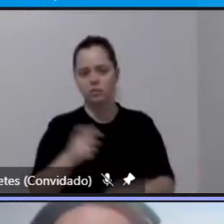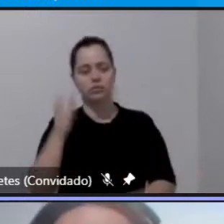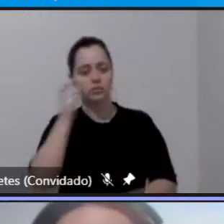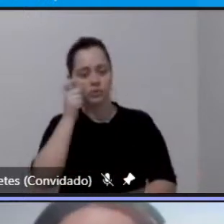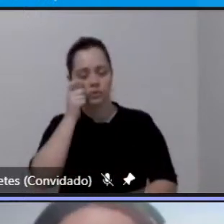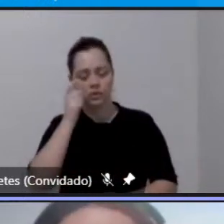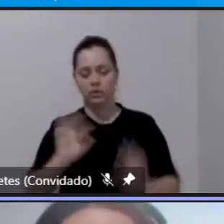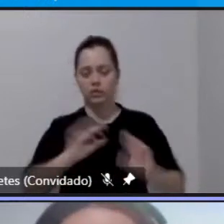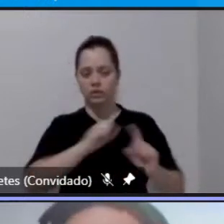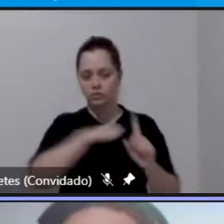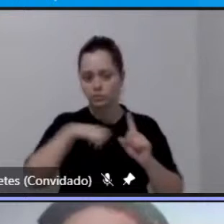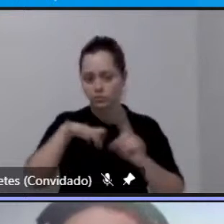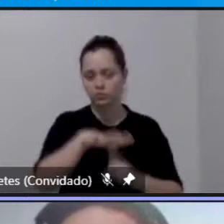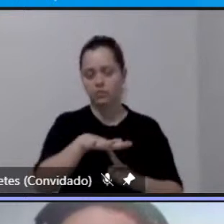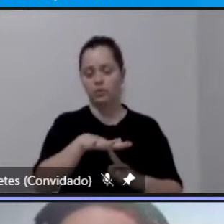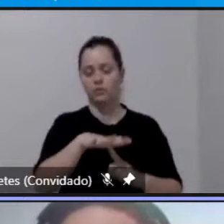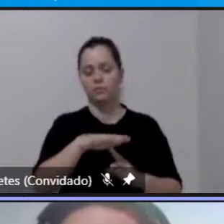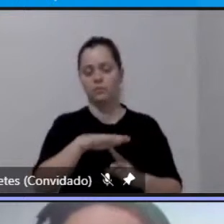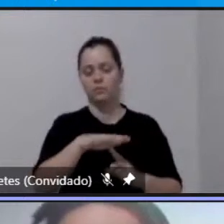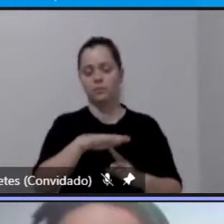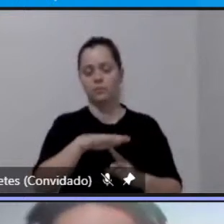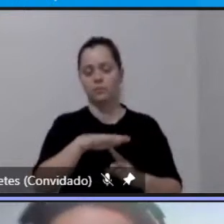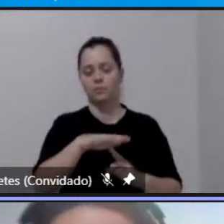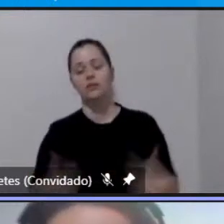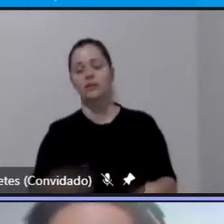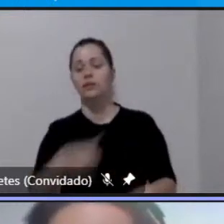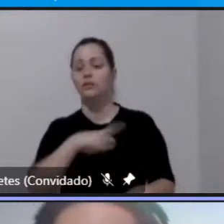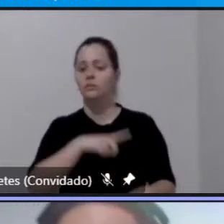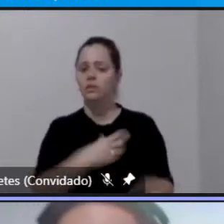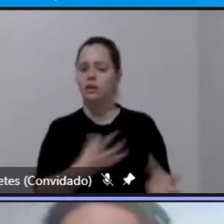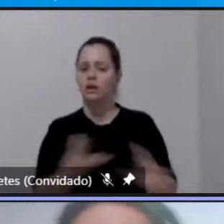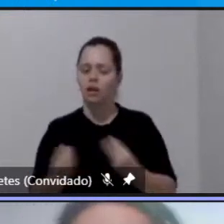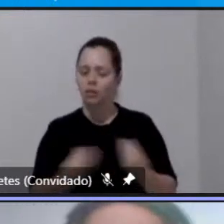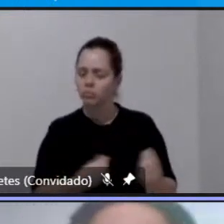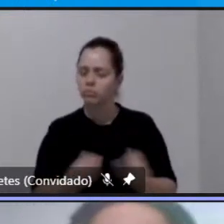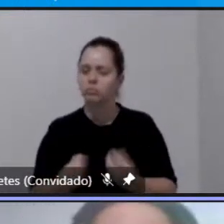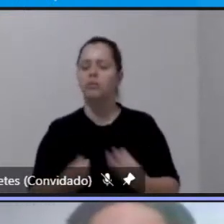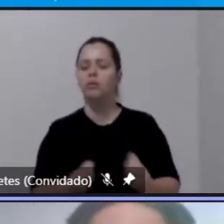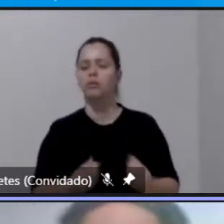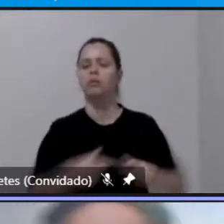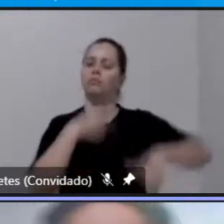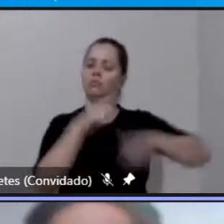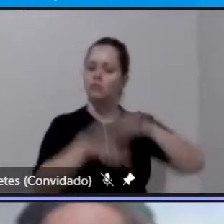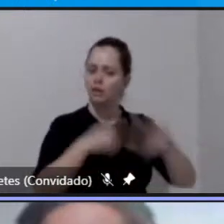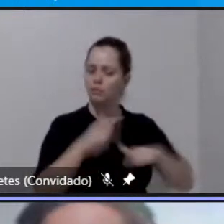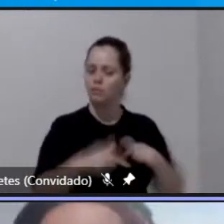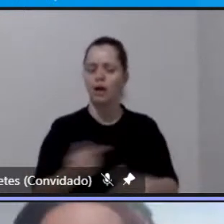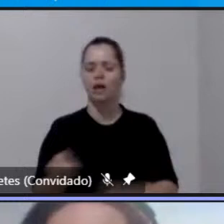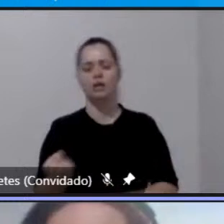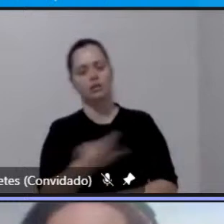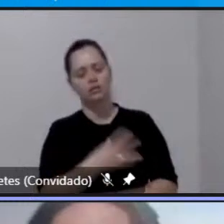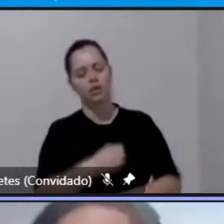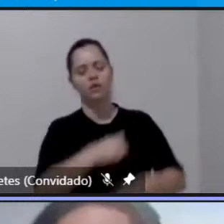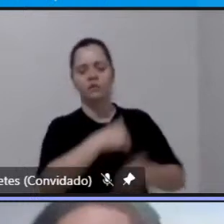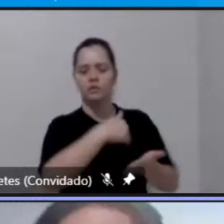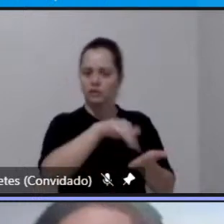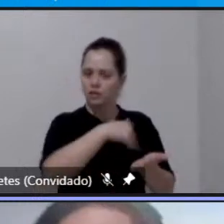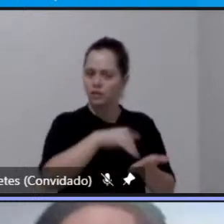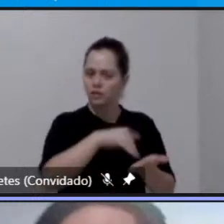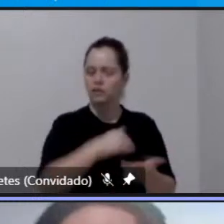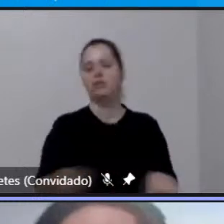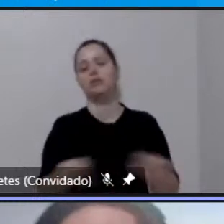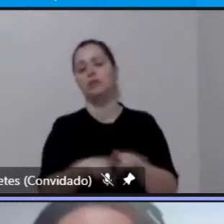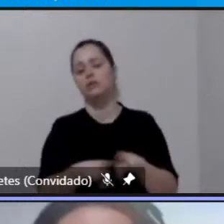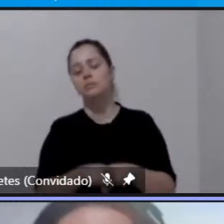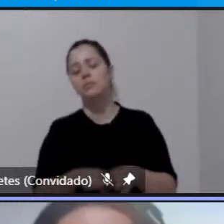papel da Agenvale ela está bastante engessada e agora com essa nova Secretaria de Desenvolvimento Regional essa